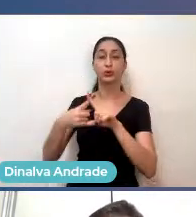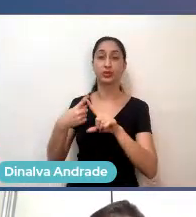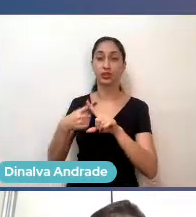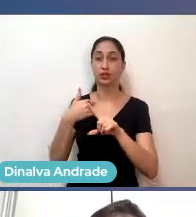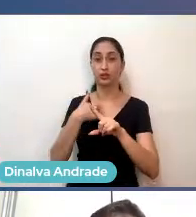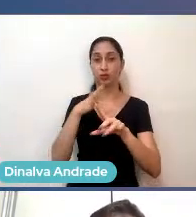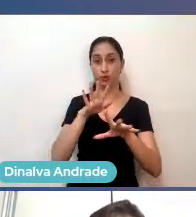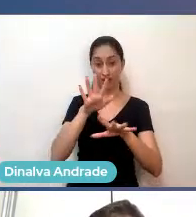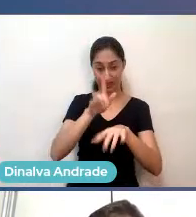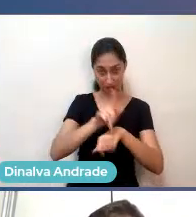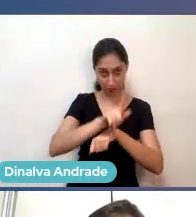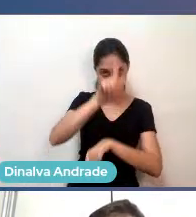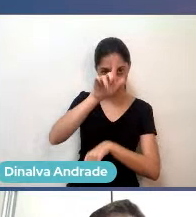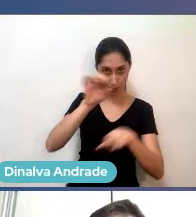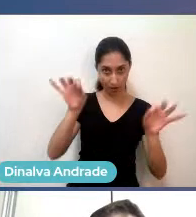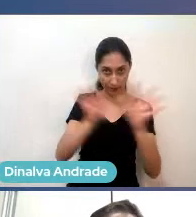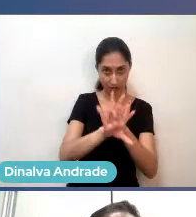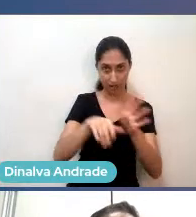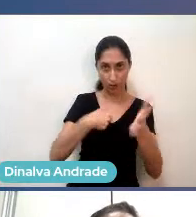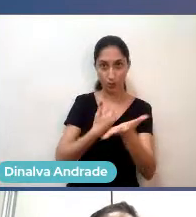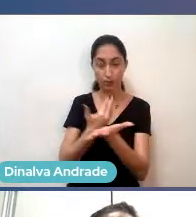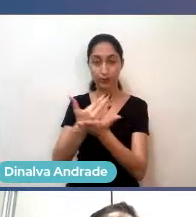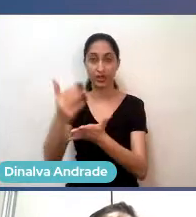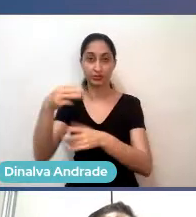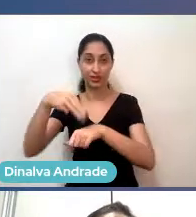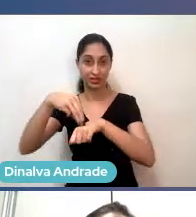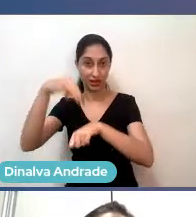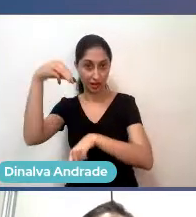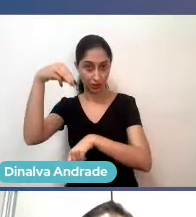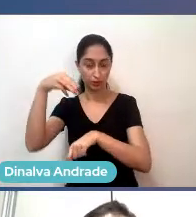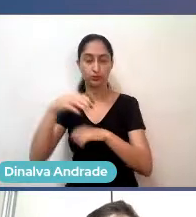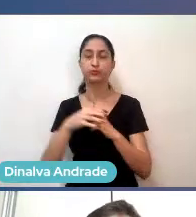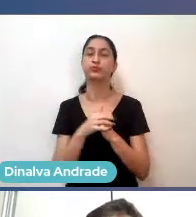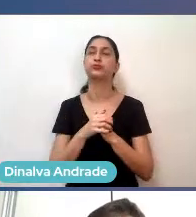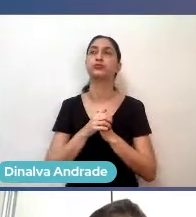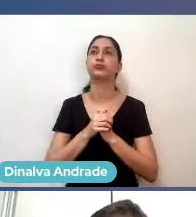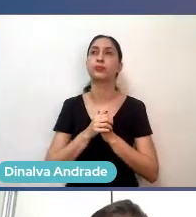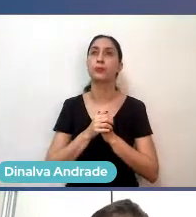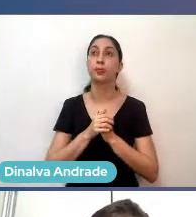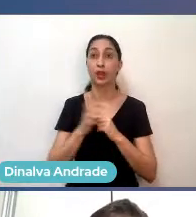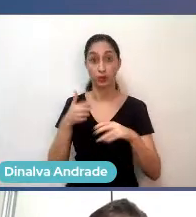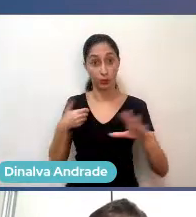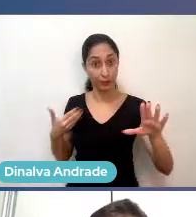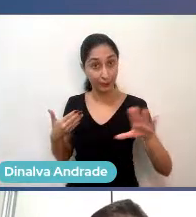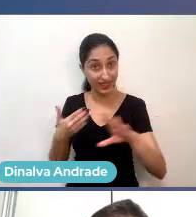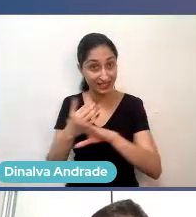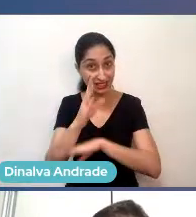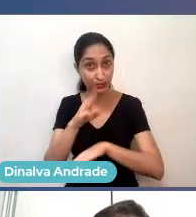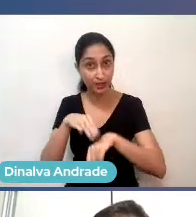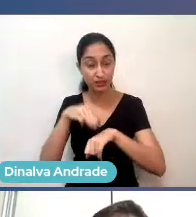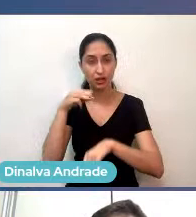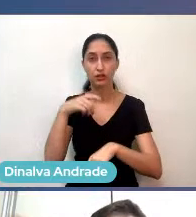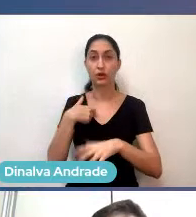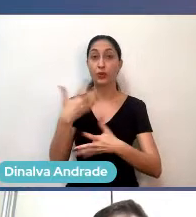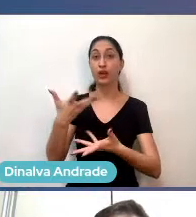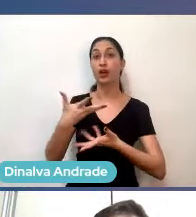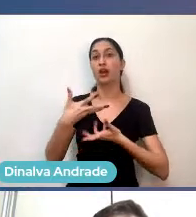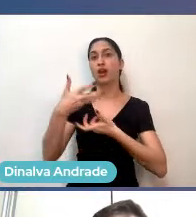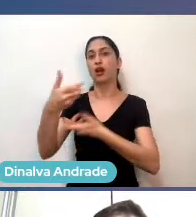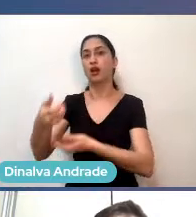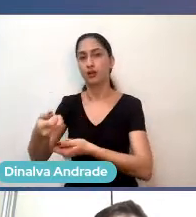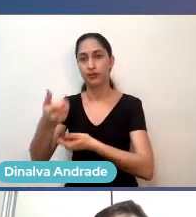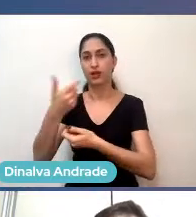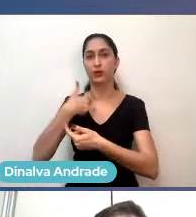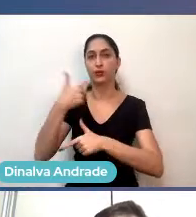minha graduação, entrei no mestrado, e aí, quando eu passei no mestrado e tal, eu recebi uma proposta para trabalhar dentro da